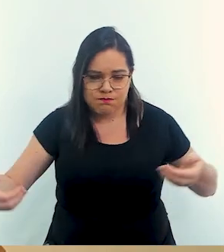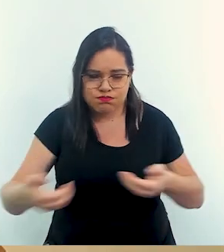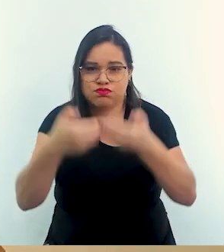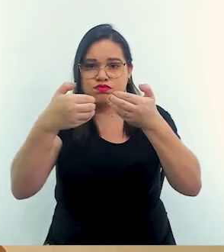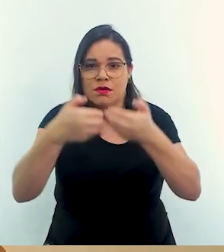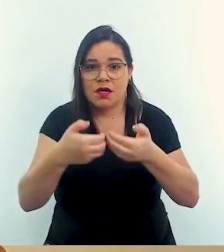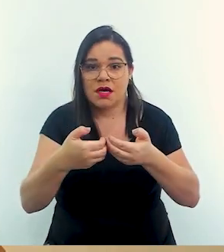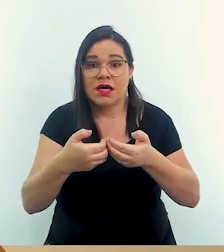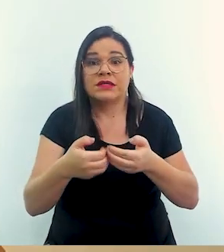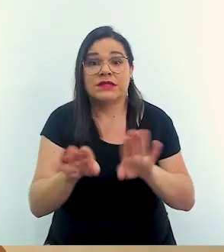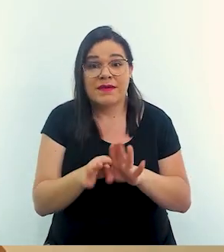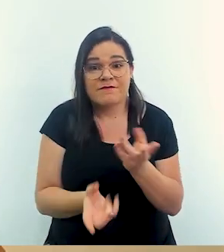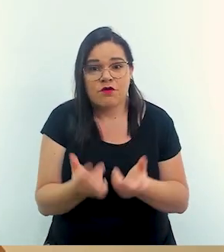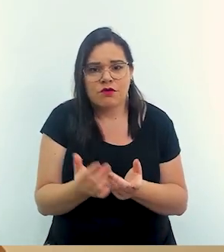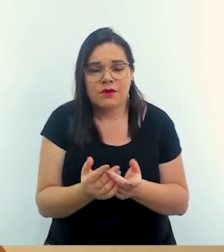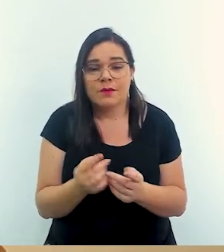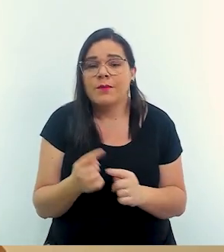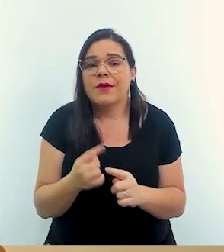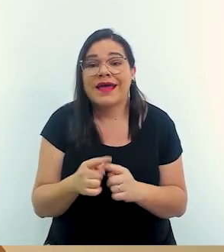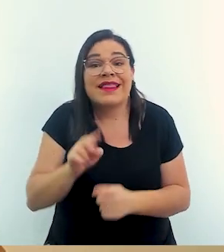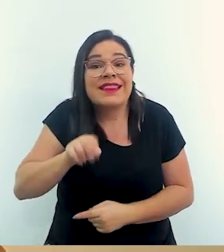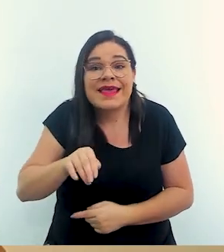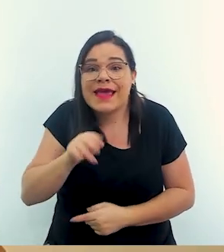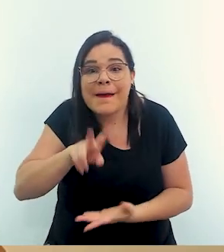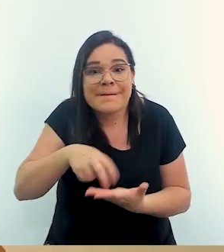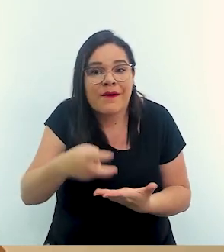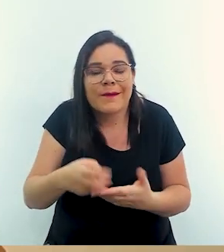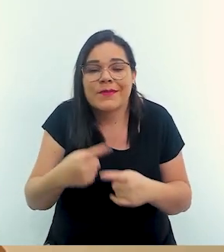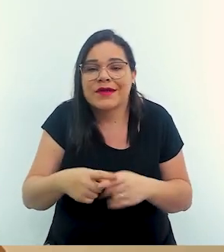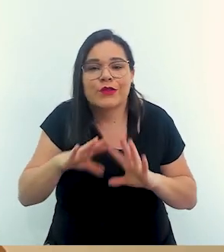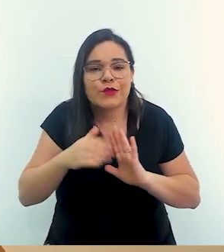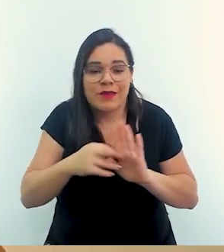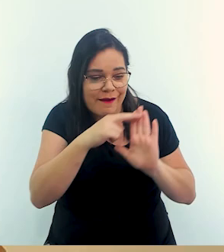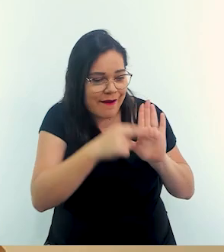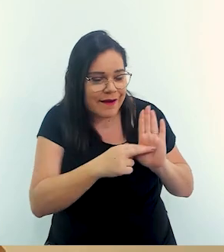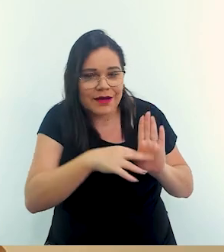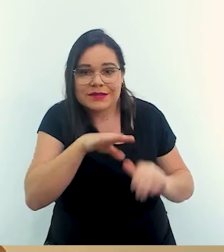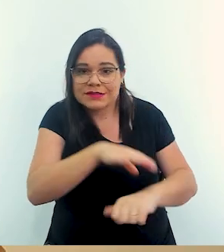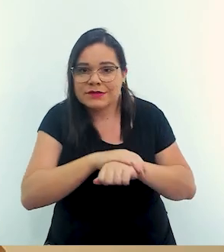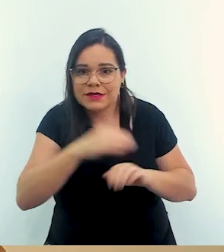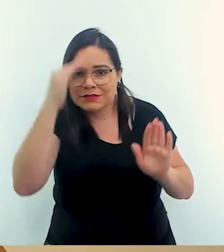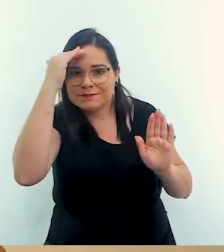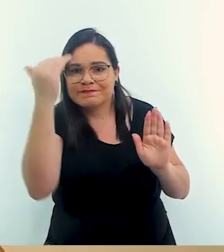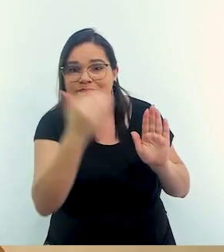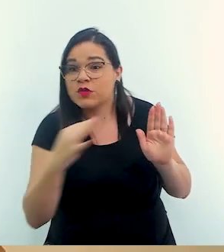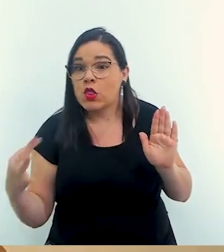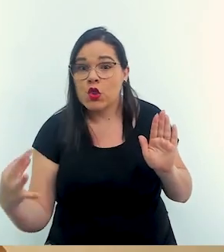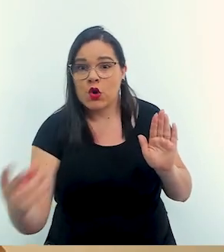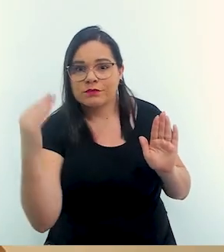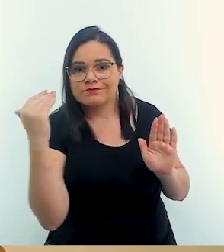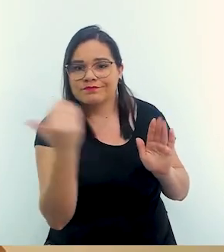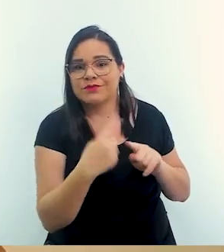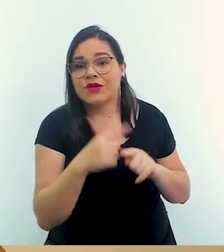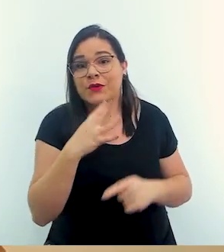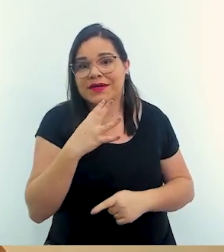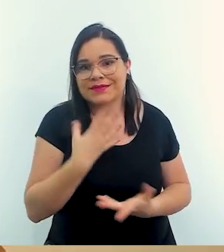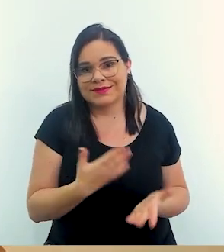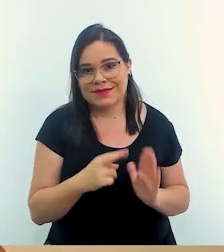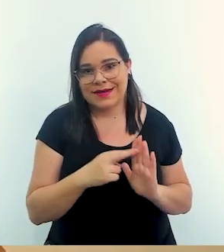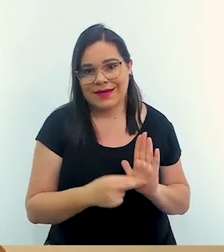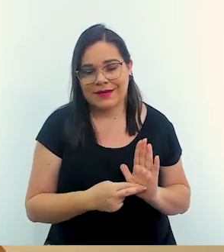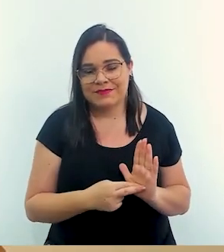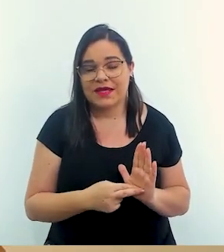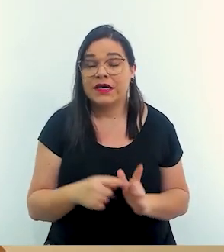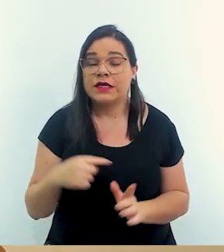todos obedeceram a regra de segurança então infelizmente a gente pode ser que a gente perca o avião que a gente perca a casa